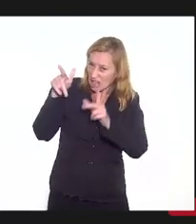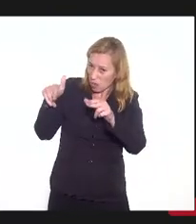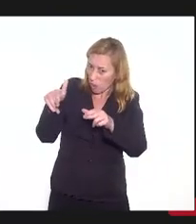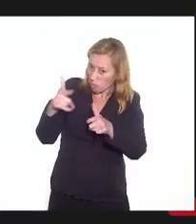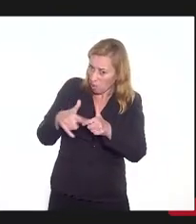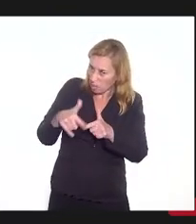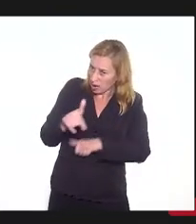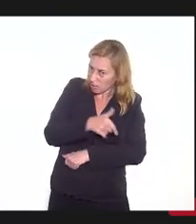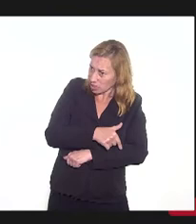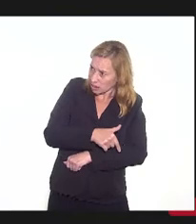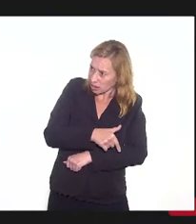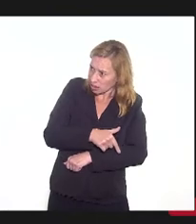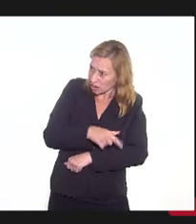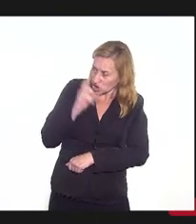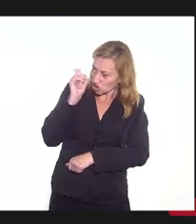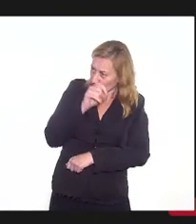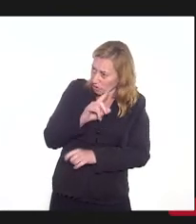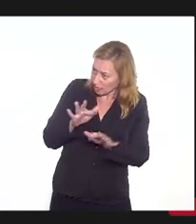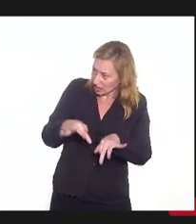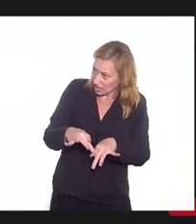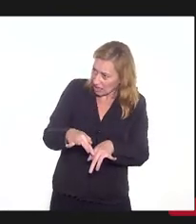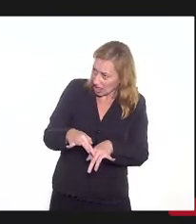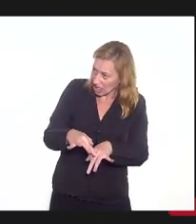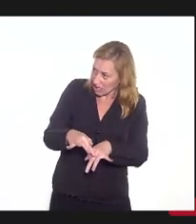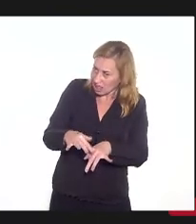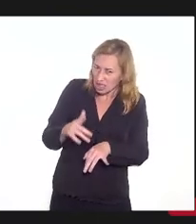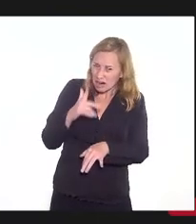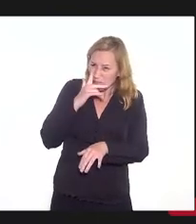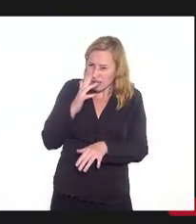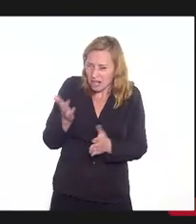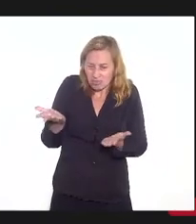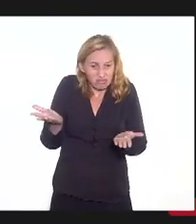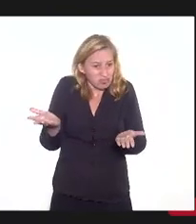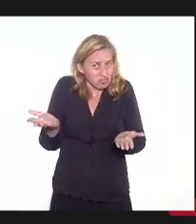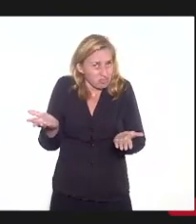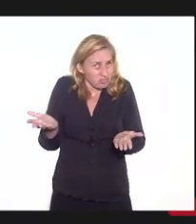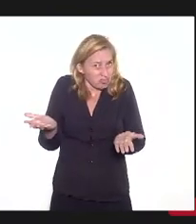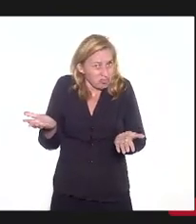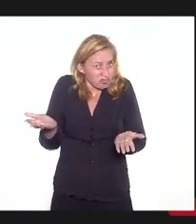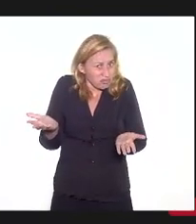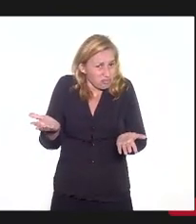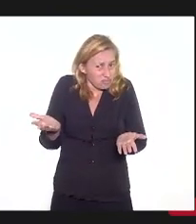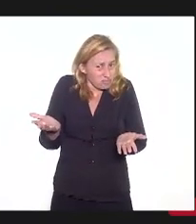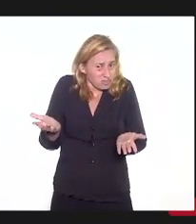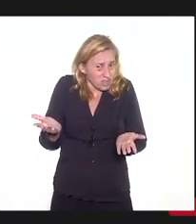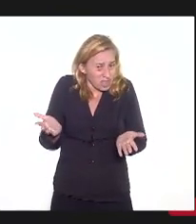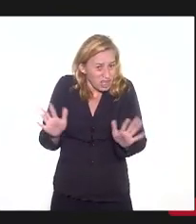mesma maneira? É como se tivesse mais ou menos, entendeu? Quer dizer,